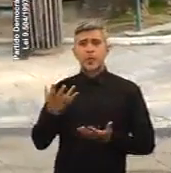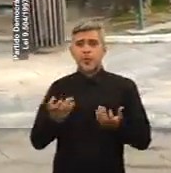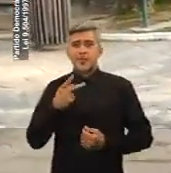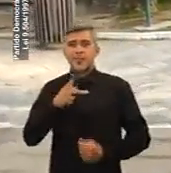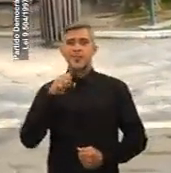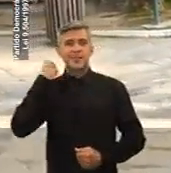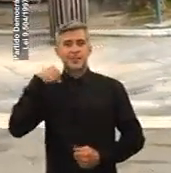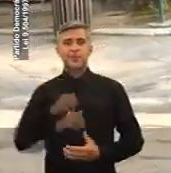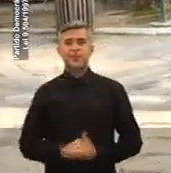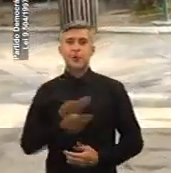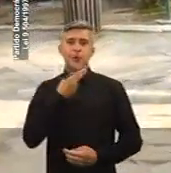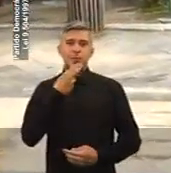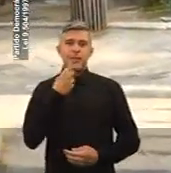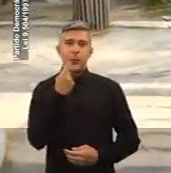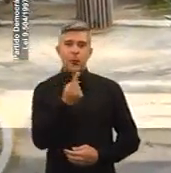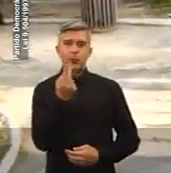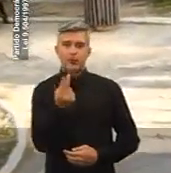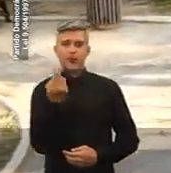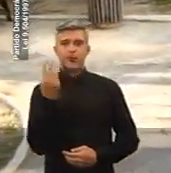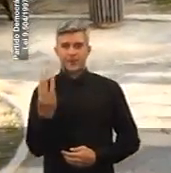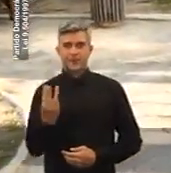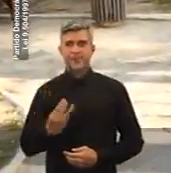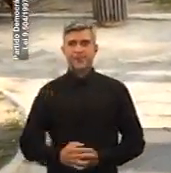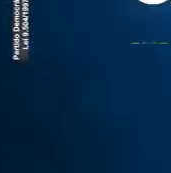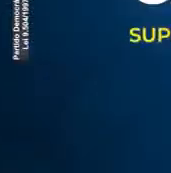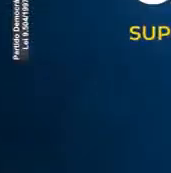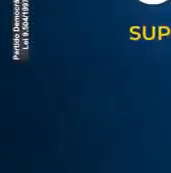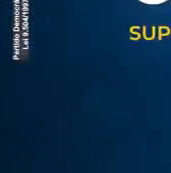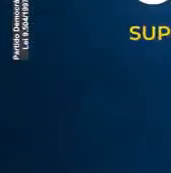Eu quero ser o seu senador. Luiz Castro, um, dois, três.